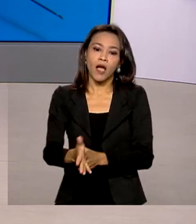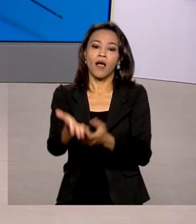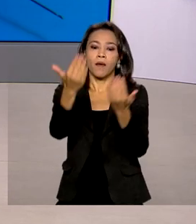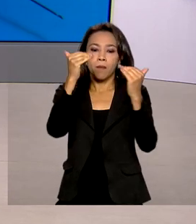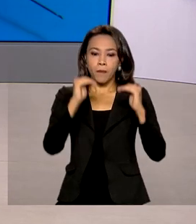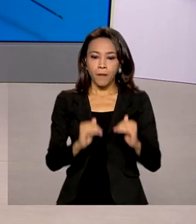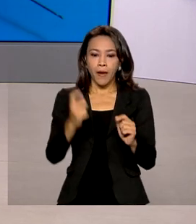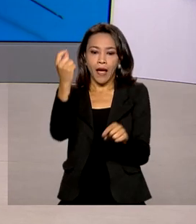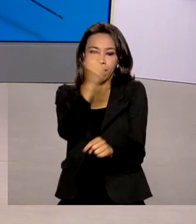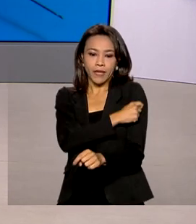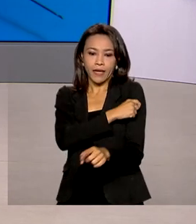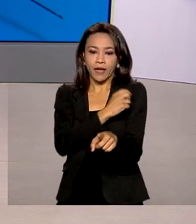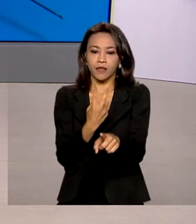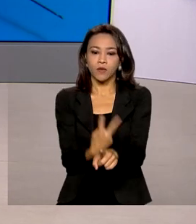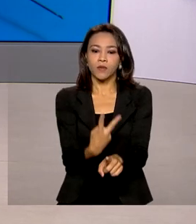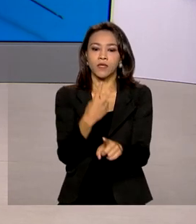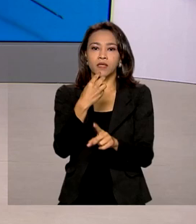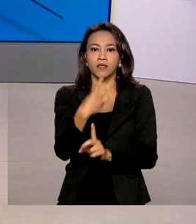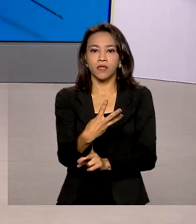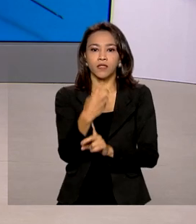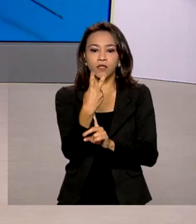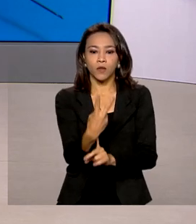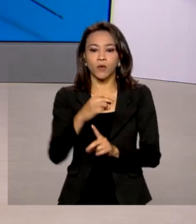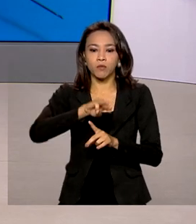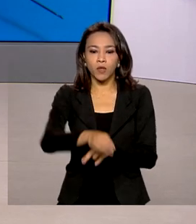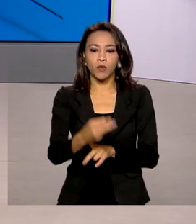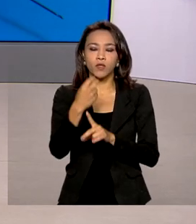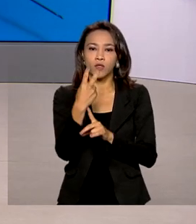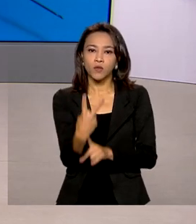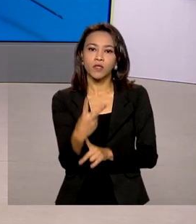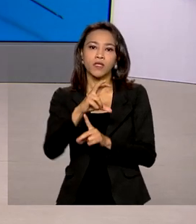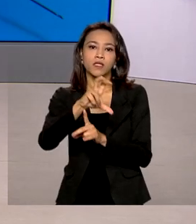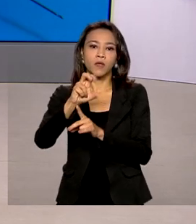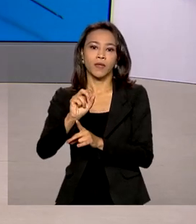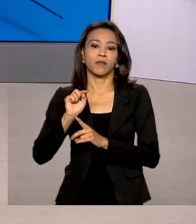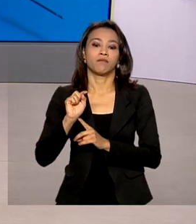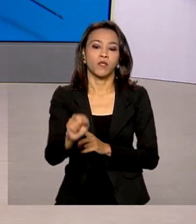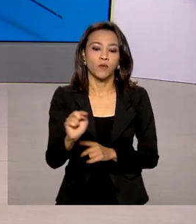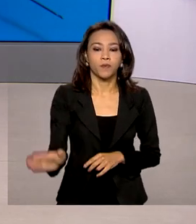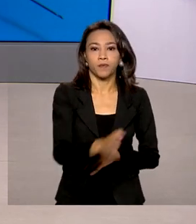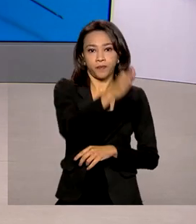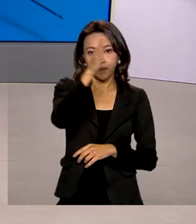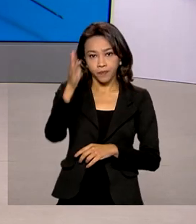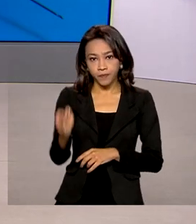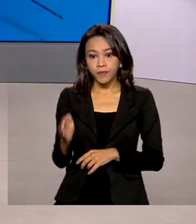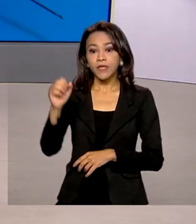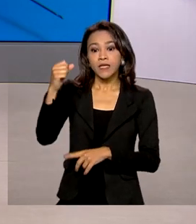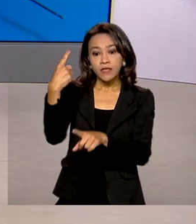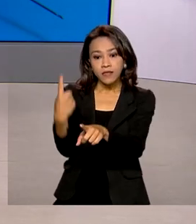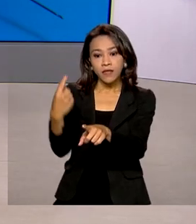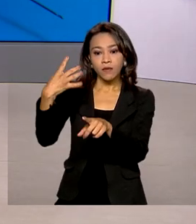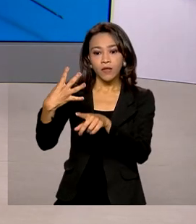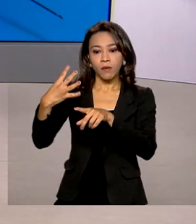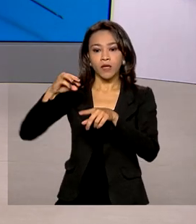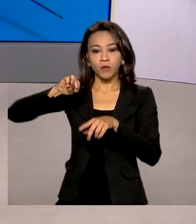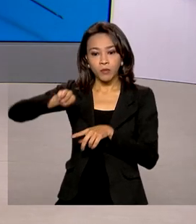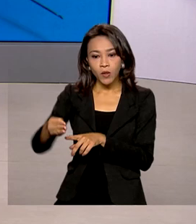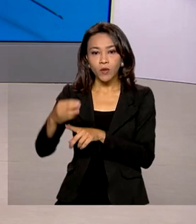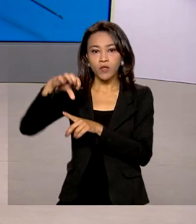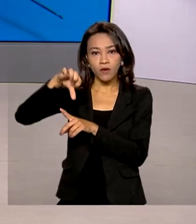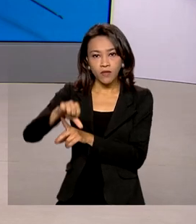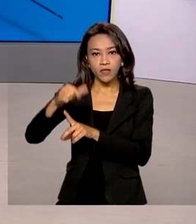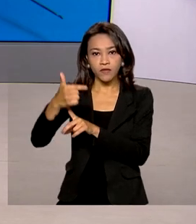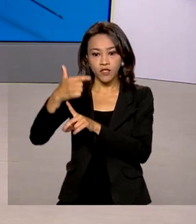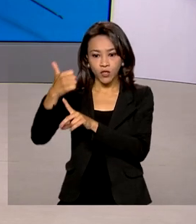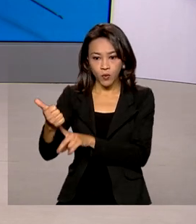ultrapassam 232 milhões e 250 mil. 144 milhões e 921 mil